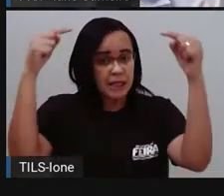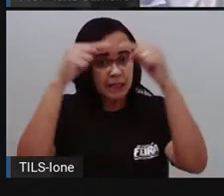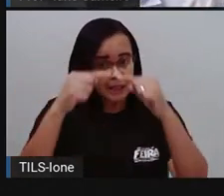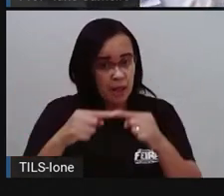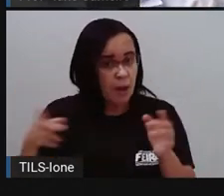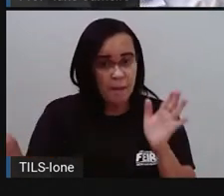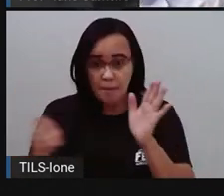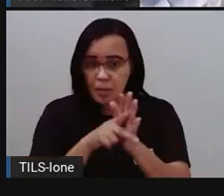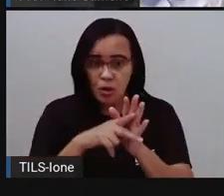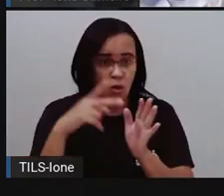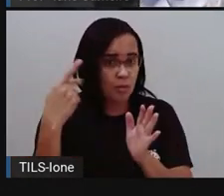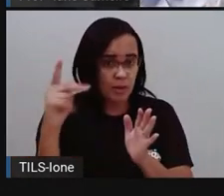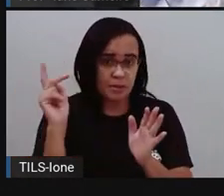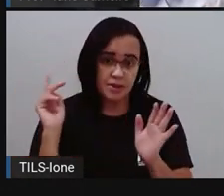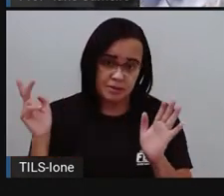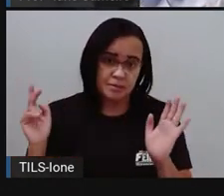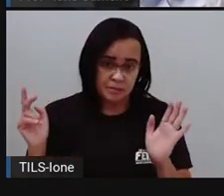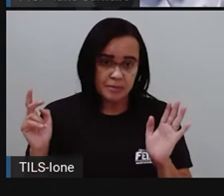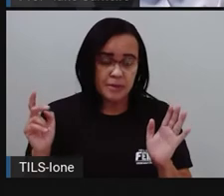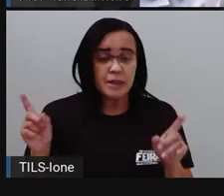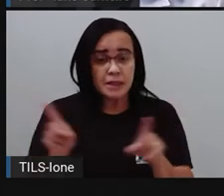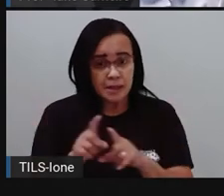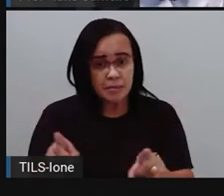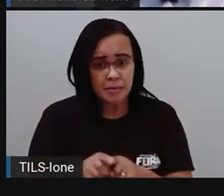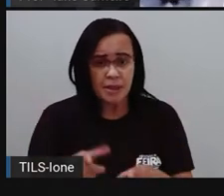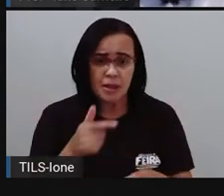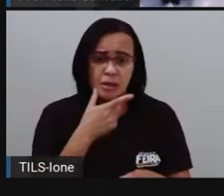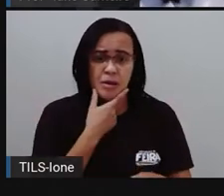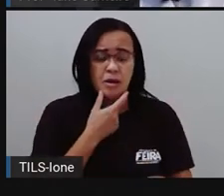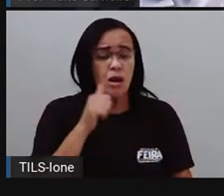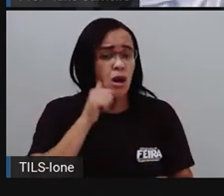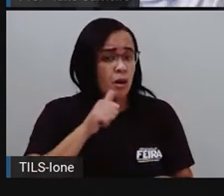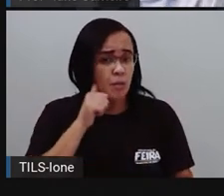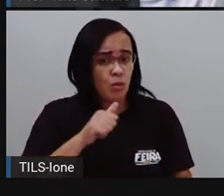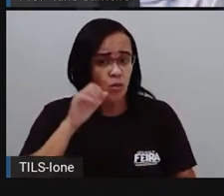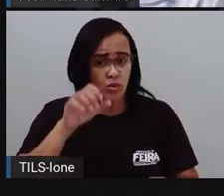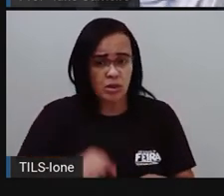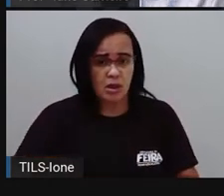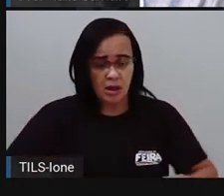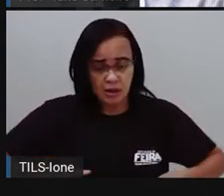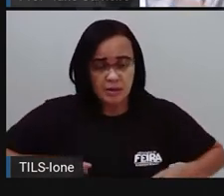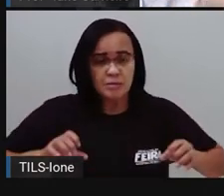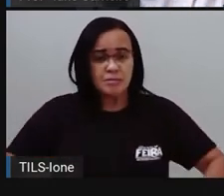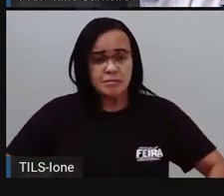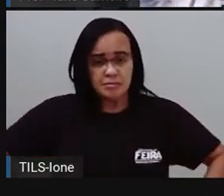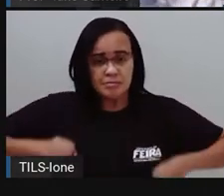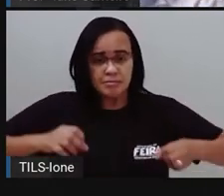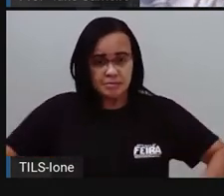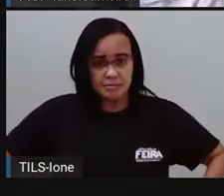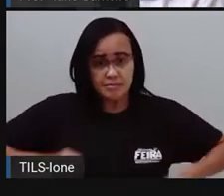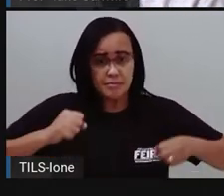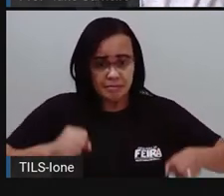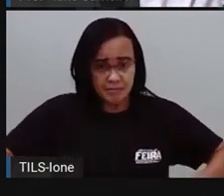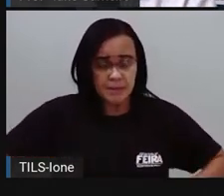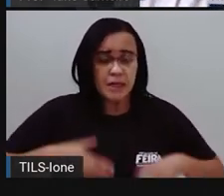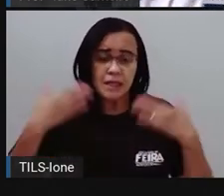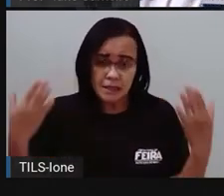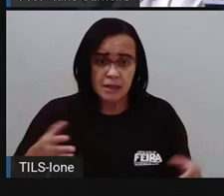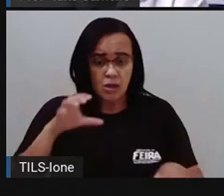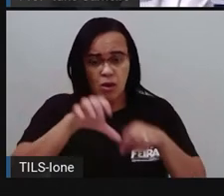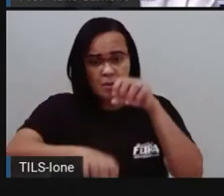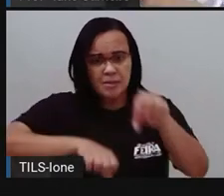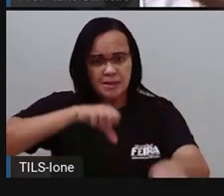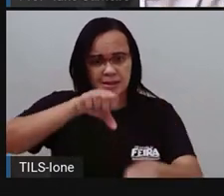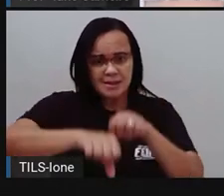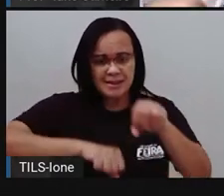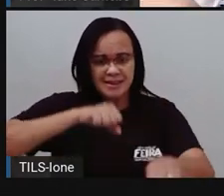uma pessoa que era cadeirante, ó, ela tá aqui com uma bicicleta adequada pra ela. E aí todo mundo